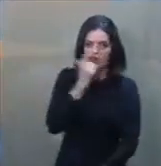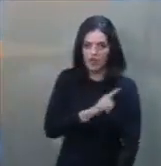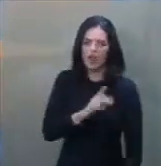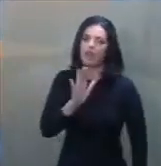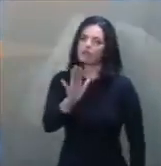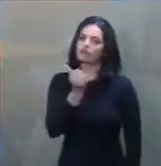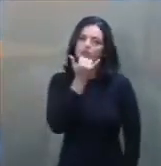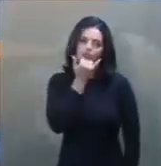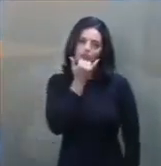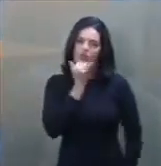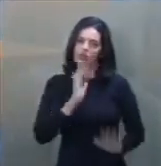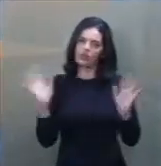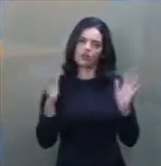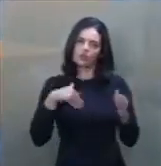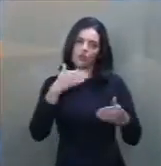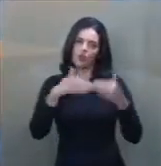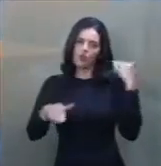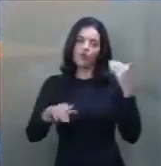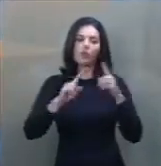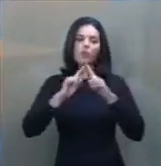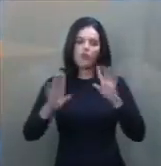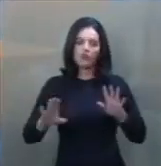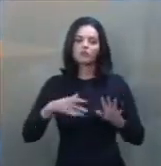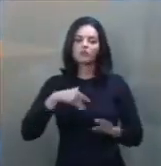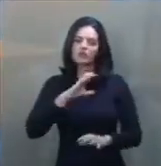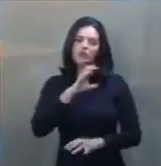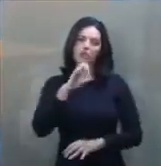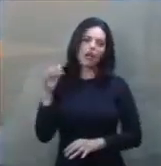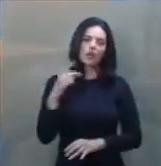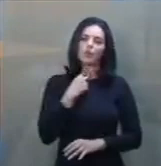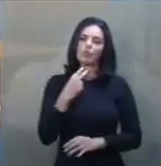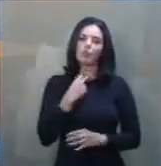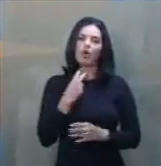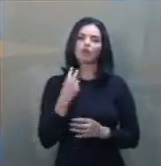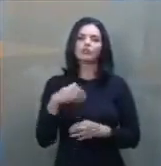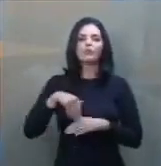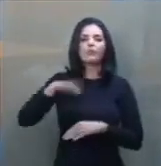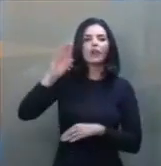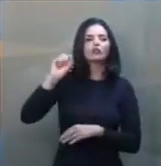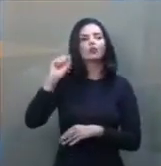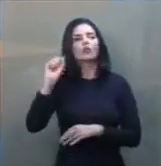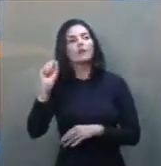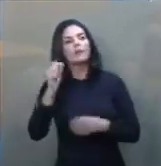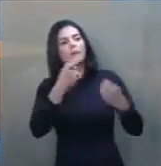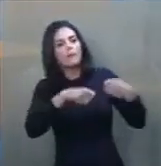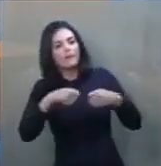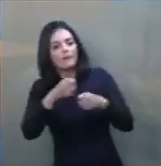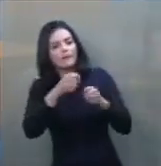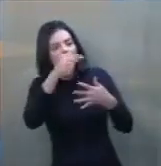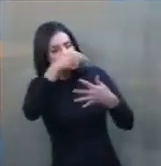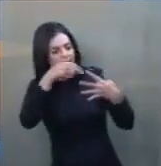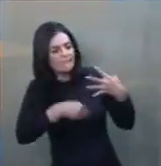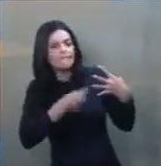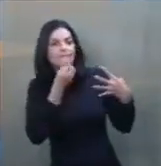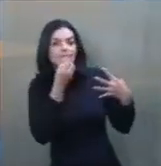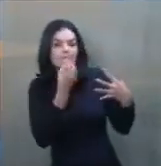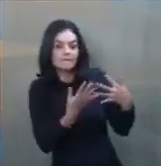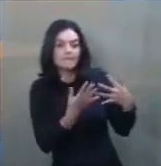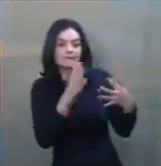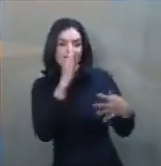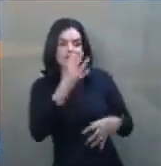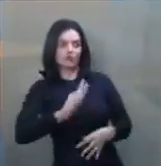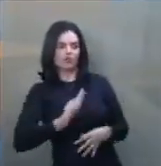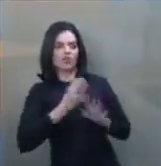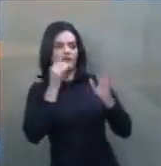eu já me insurjo, mas enfim, conceitualmente, evidentemente que isso não pode pesar mais do que a necessidade dos benefícios. Deixo isso bem claro para que não seja acusado